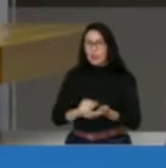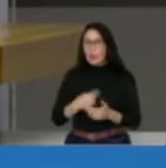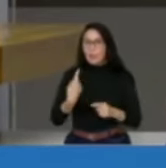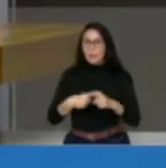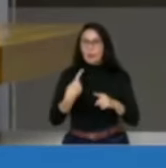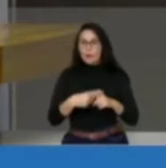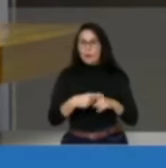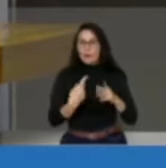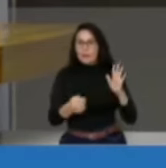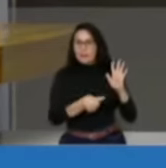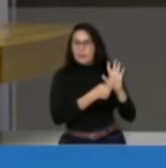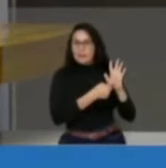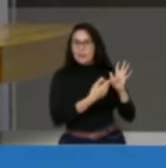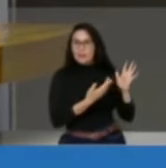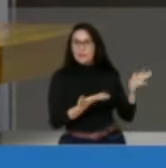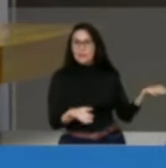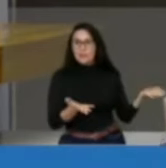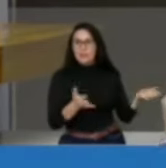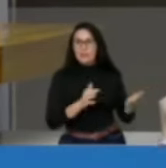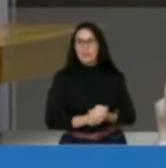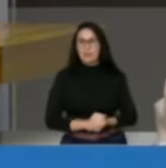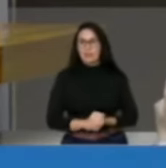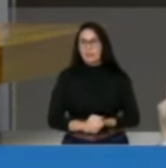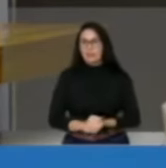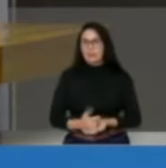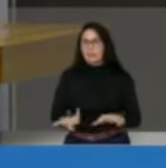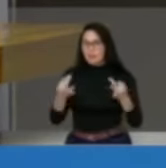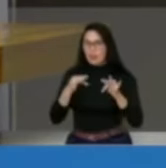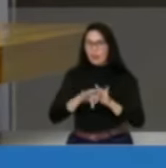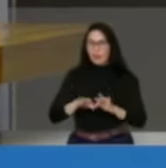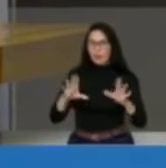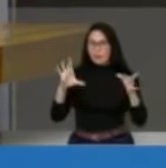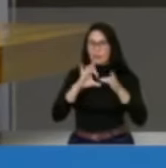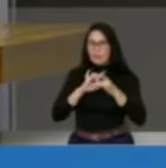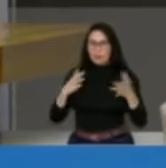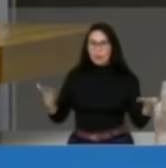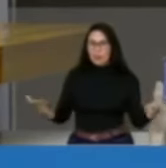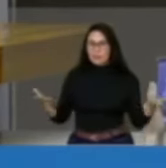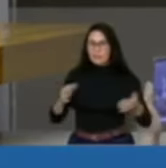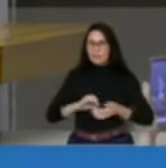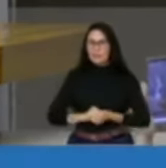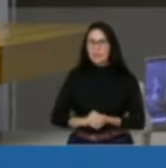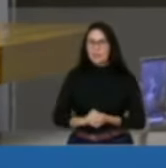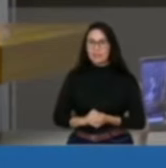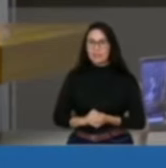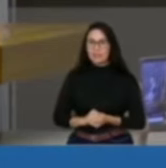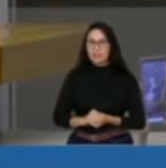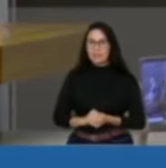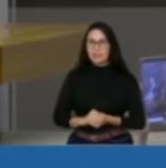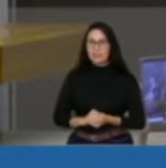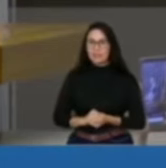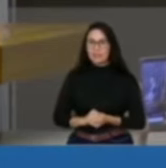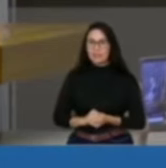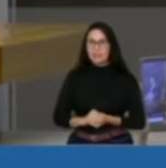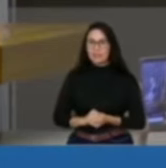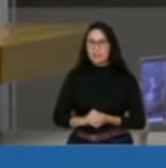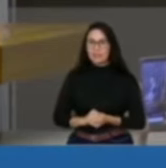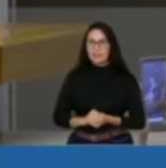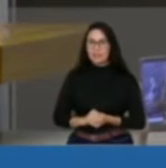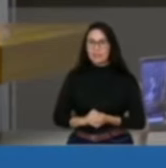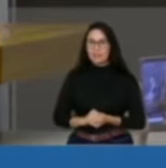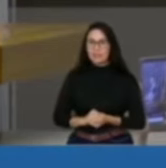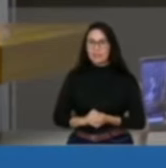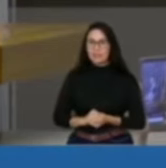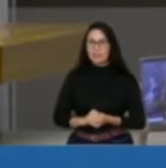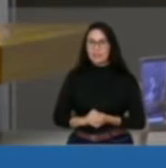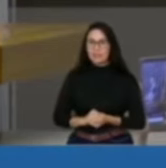uma denúncia que eu fiz na tribuna. Isso é o fim da democracia, senhor presidente. É o fim da democracia. Quando um deputado não... Vou pausar o